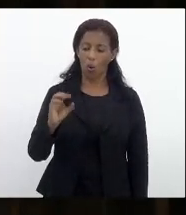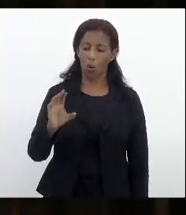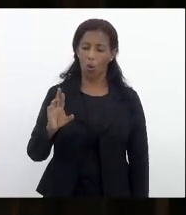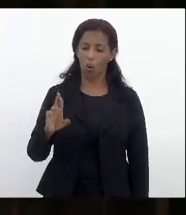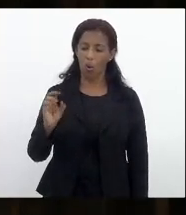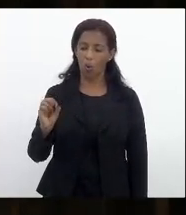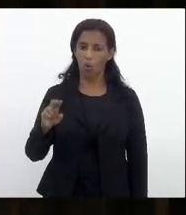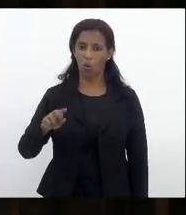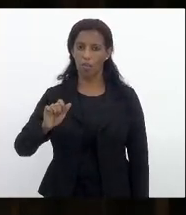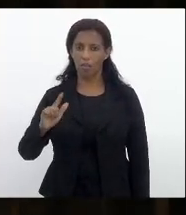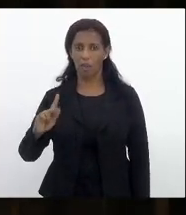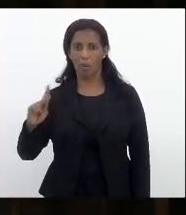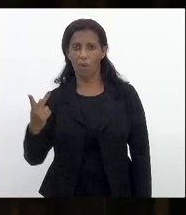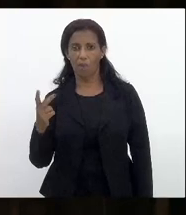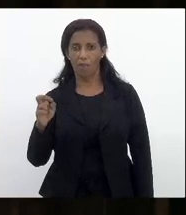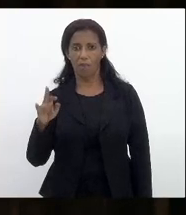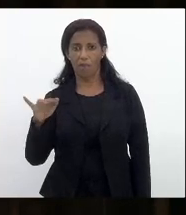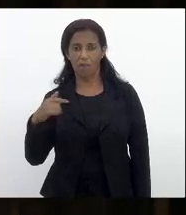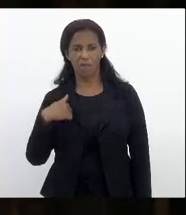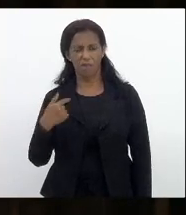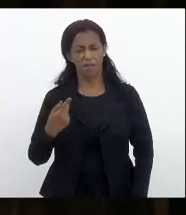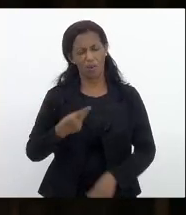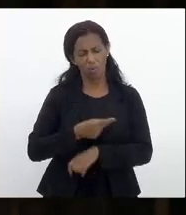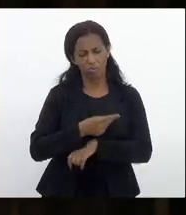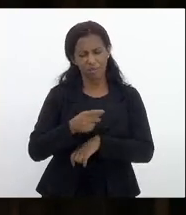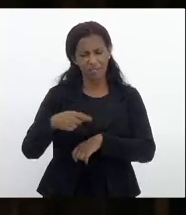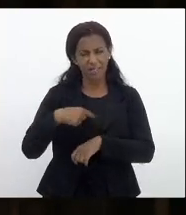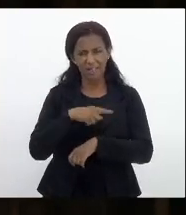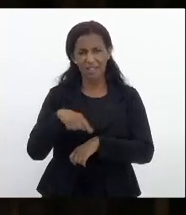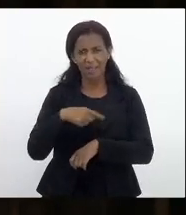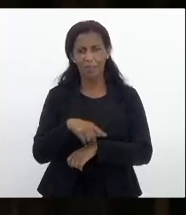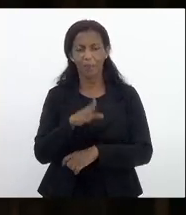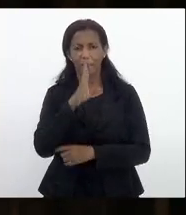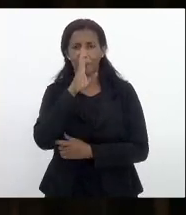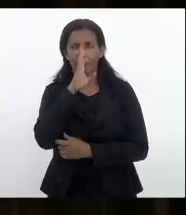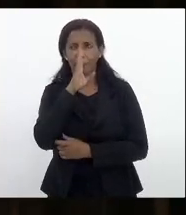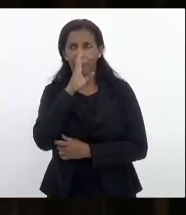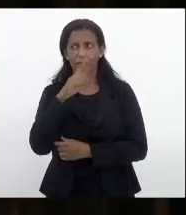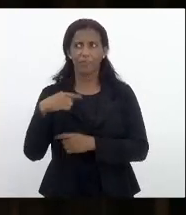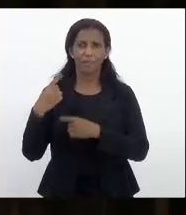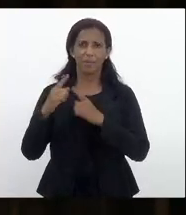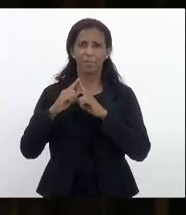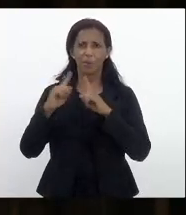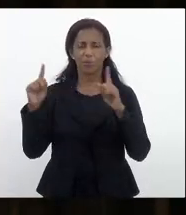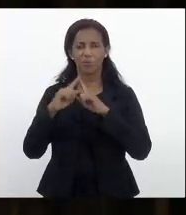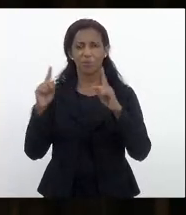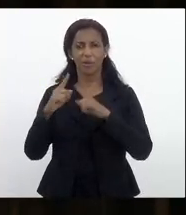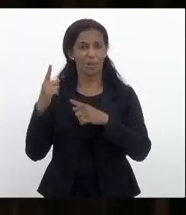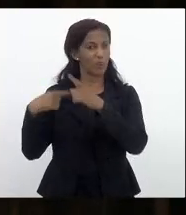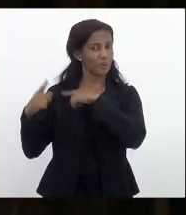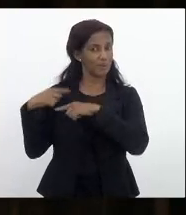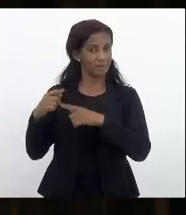eu passei muito tempo aqui calado depois das críticas que eu fiz ao anterior